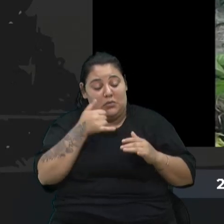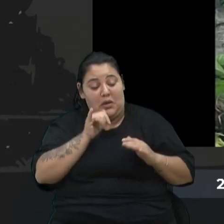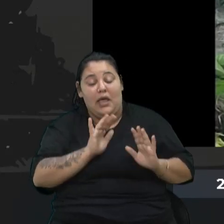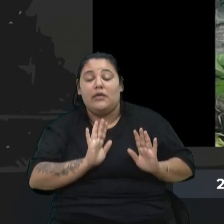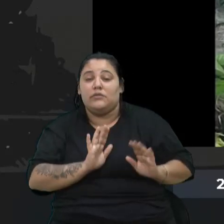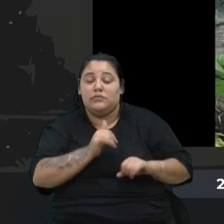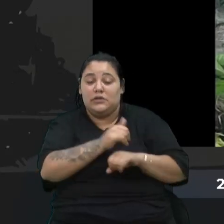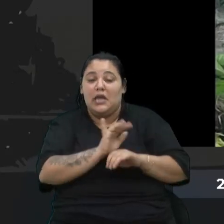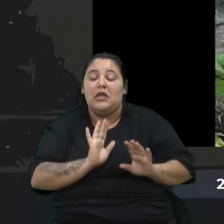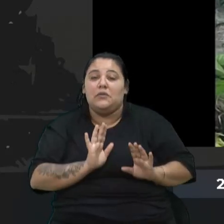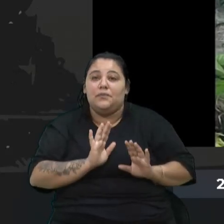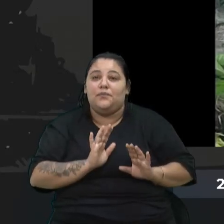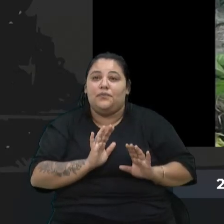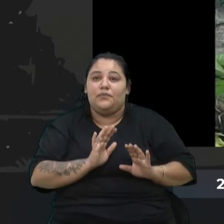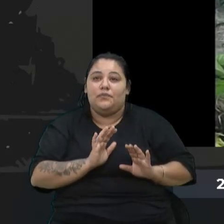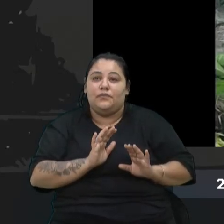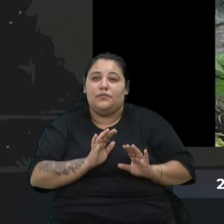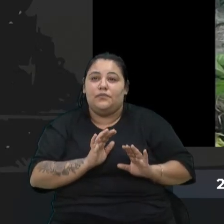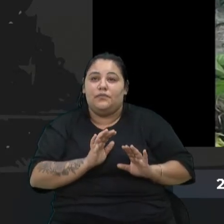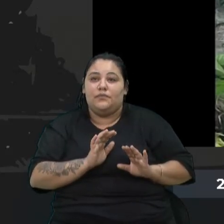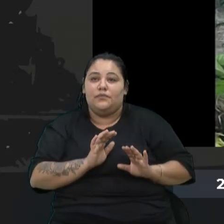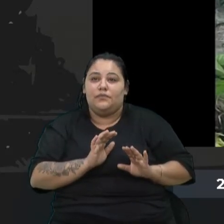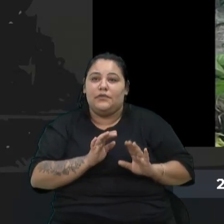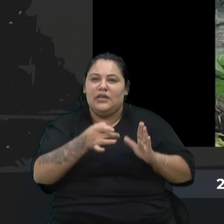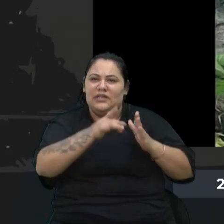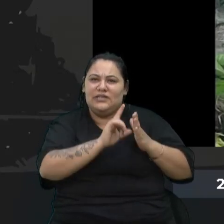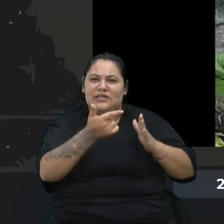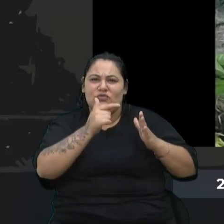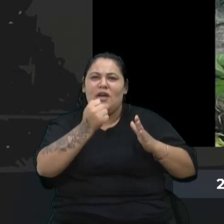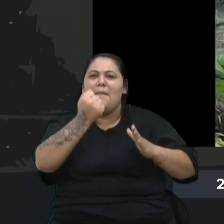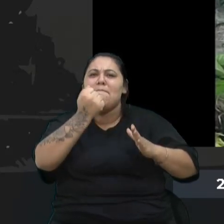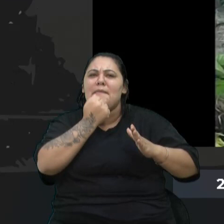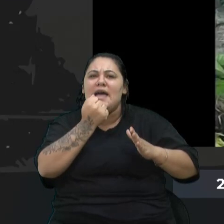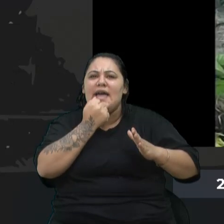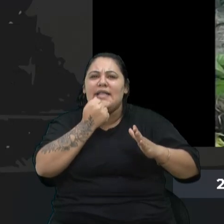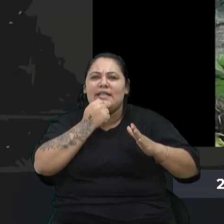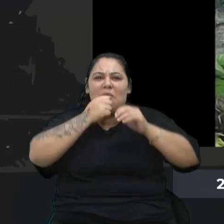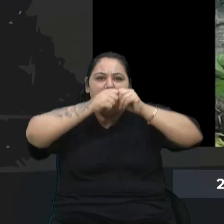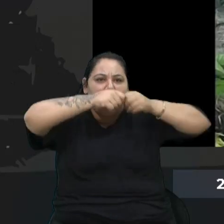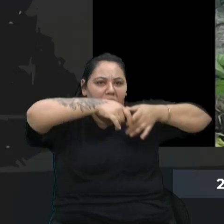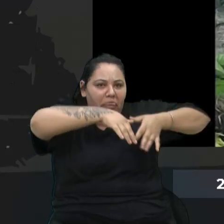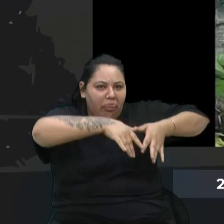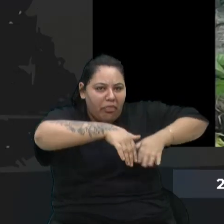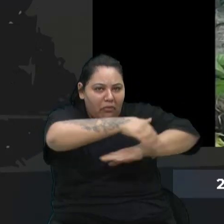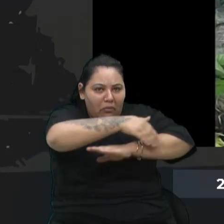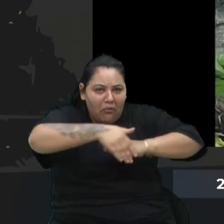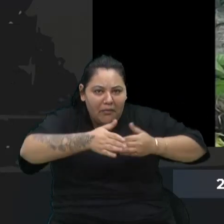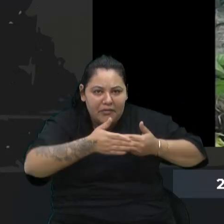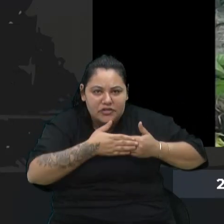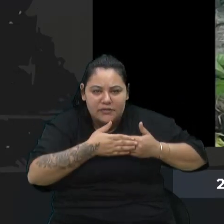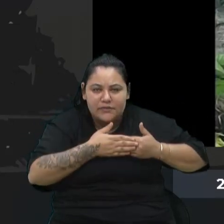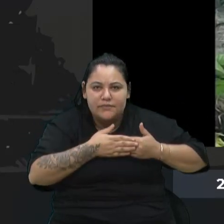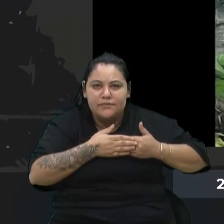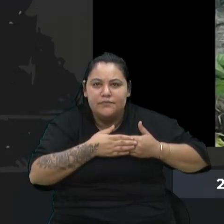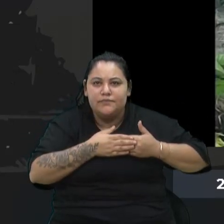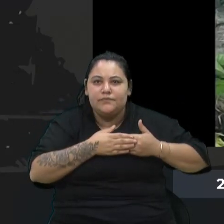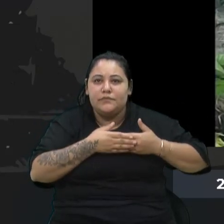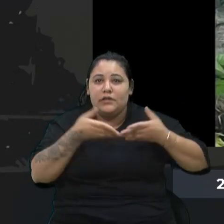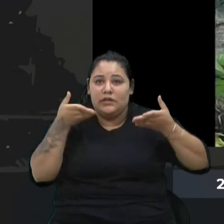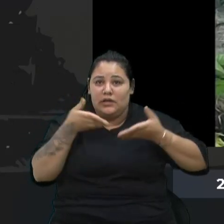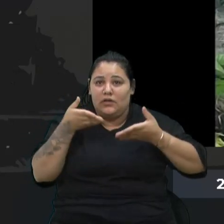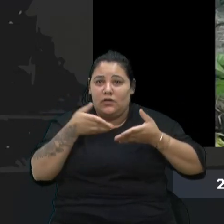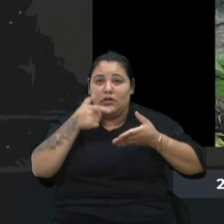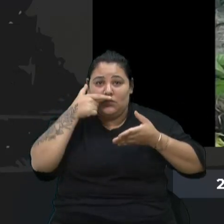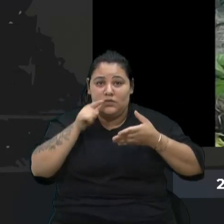que, quando não tinha essa contenção, desbarrancava, fechava a rua. E garantiu, então, a trafegabilidade